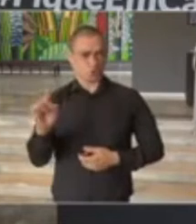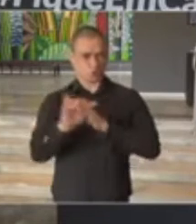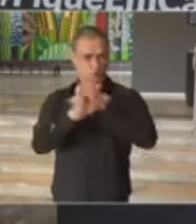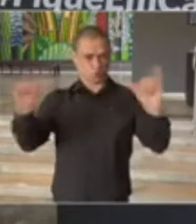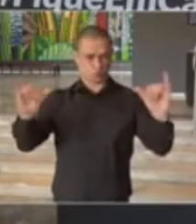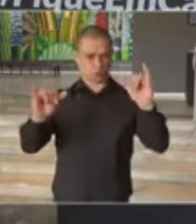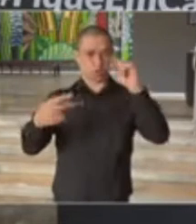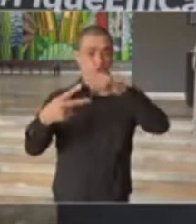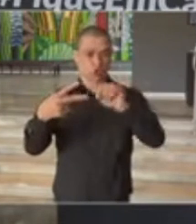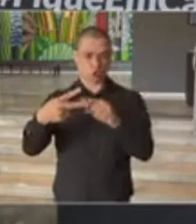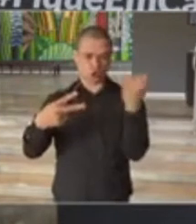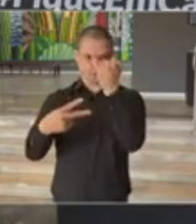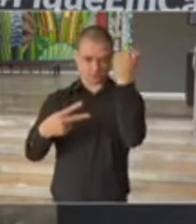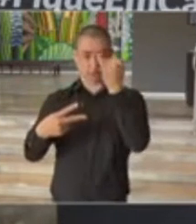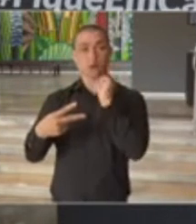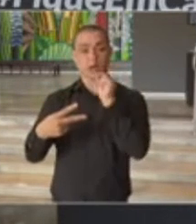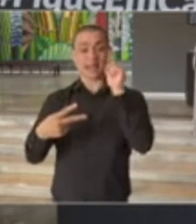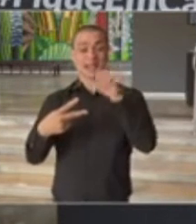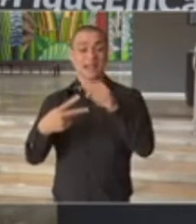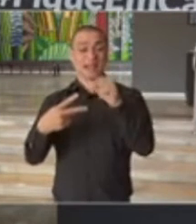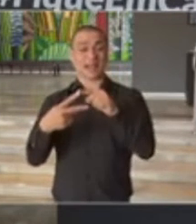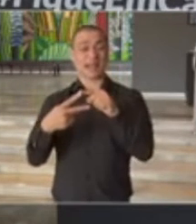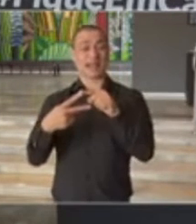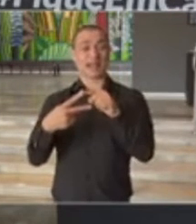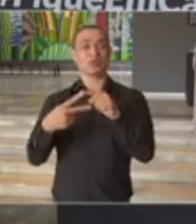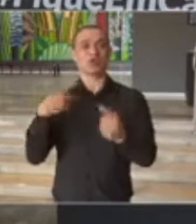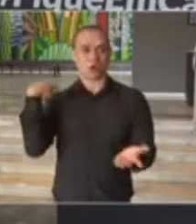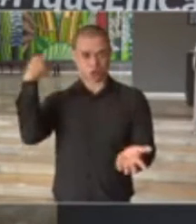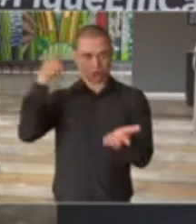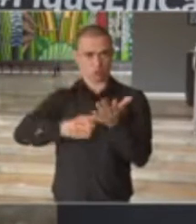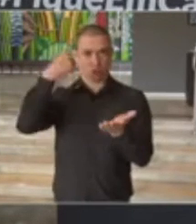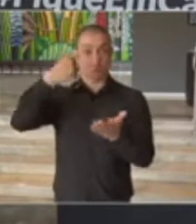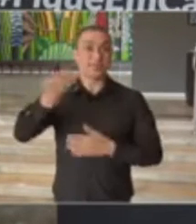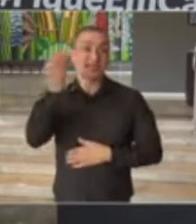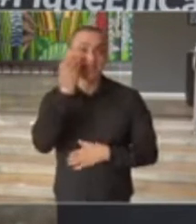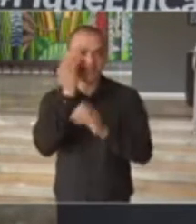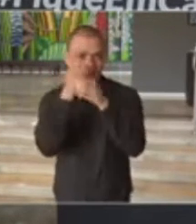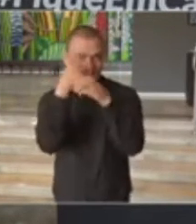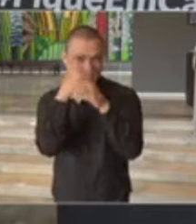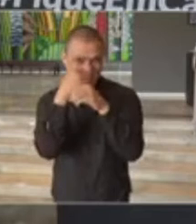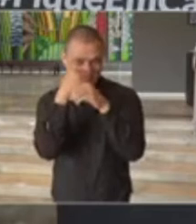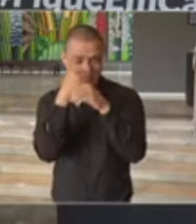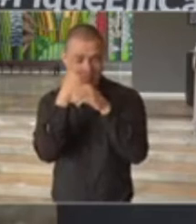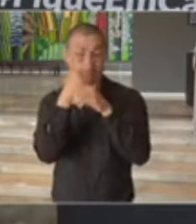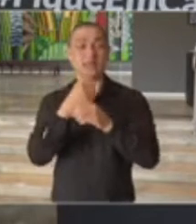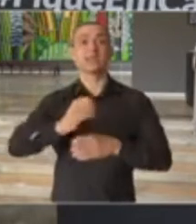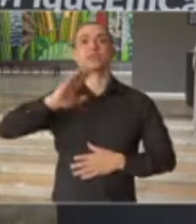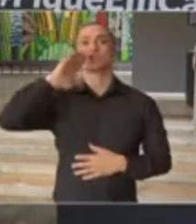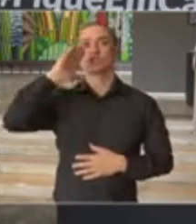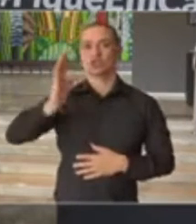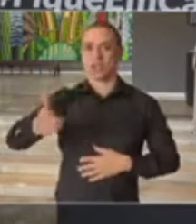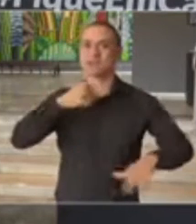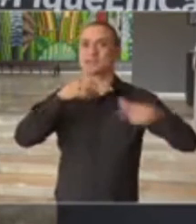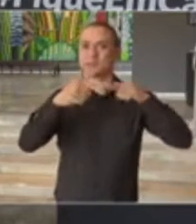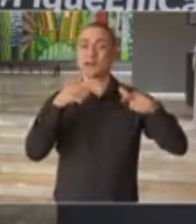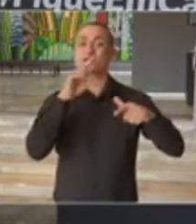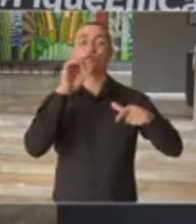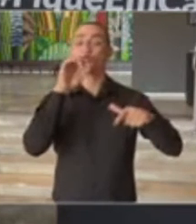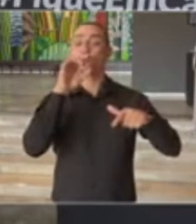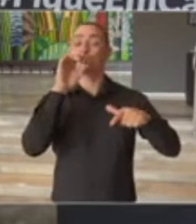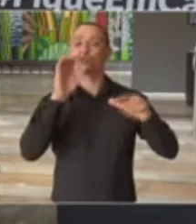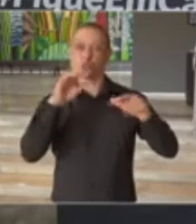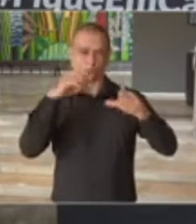fundamentais aqui. Um é o nosso compromisso com a testagem. Nós estamos fazendo um trabalho não somente com a testagem